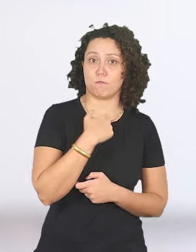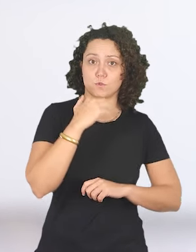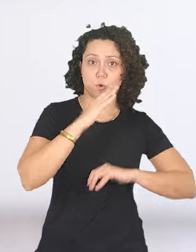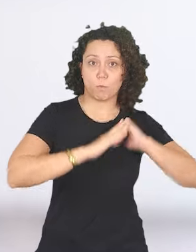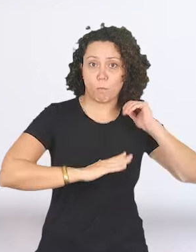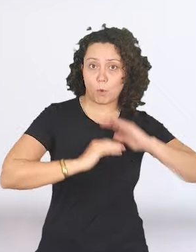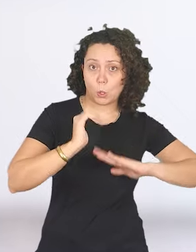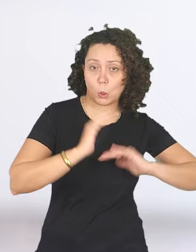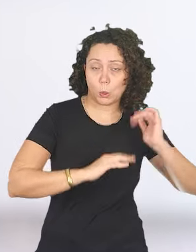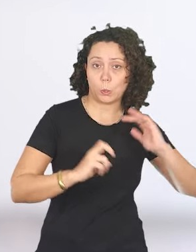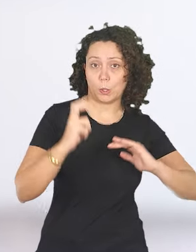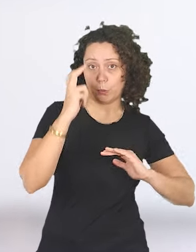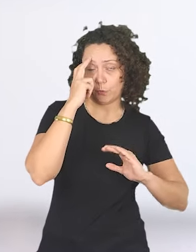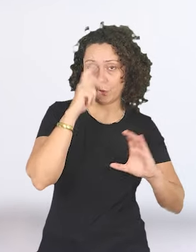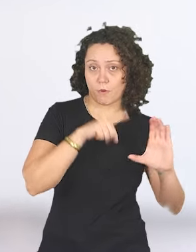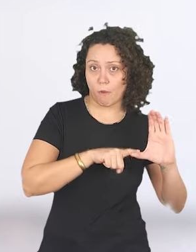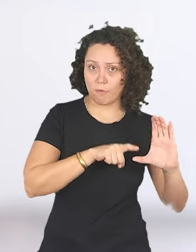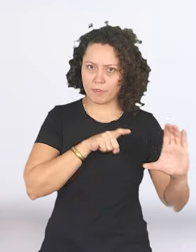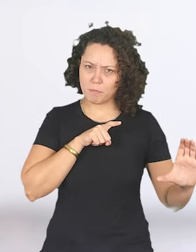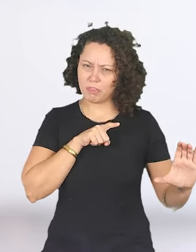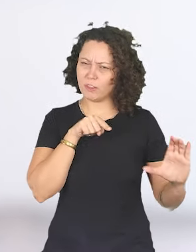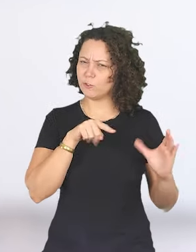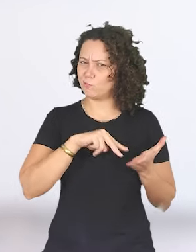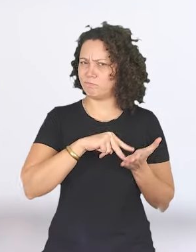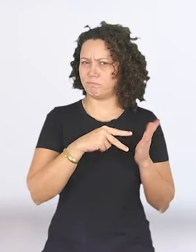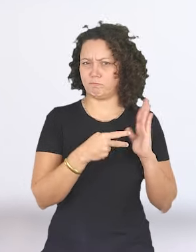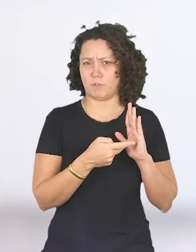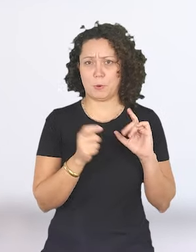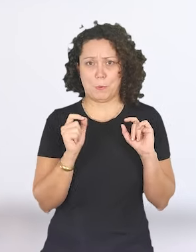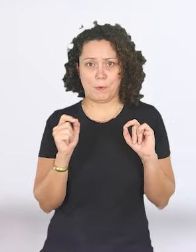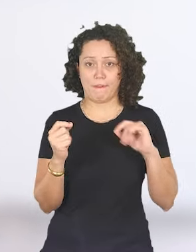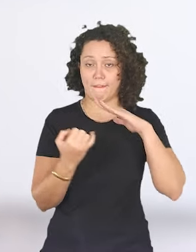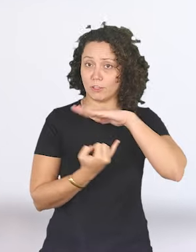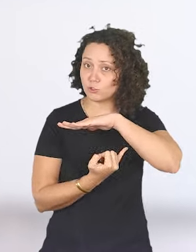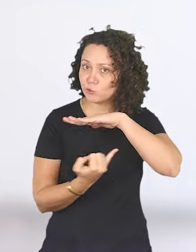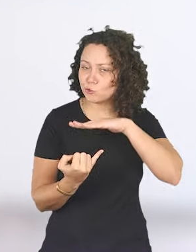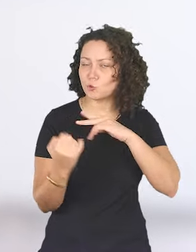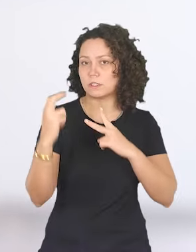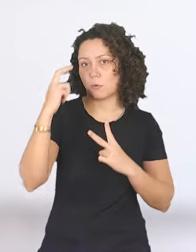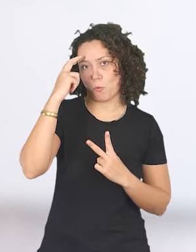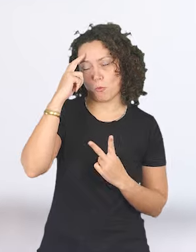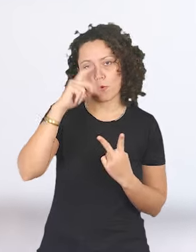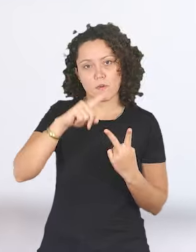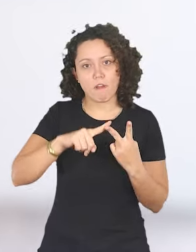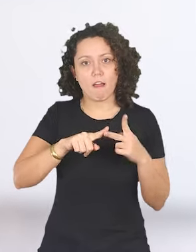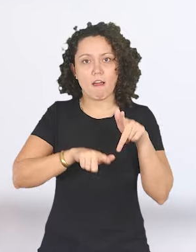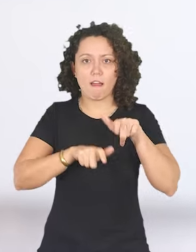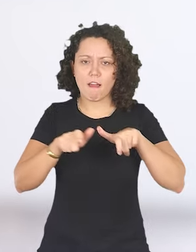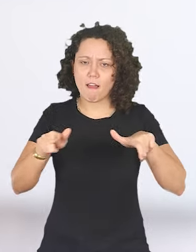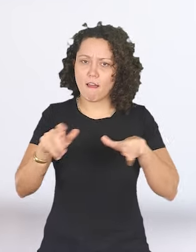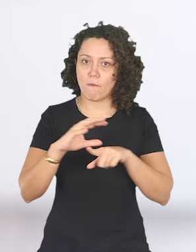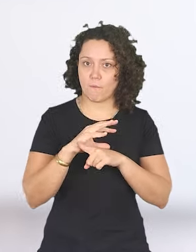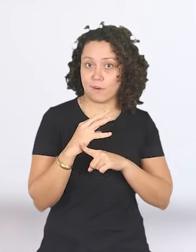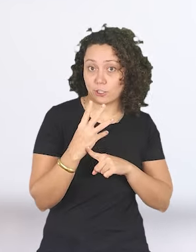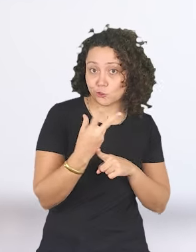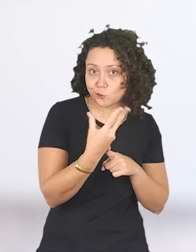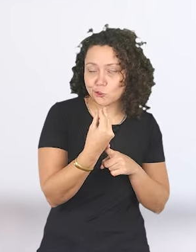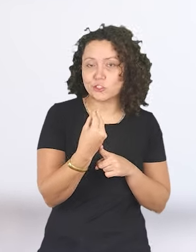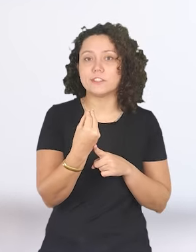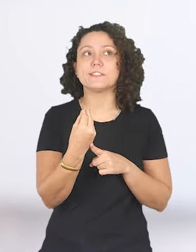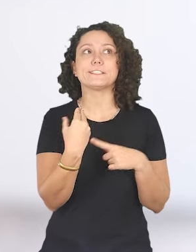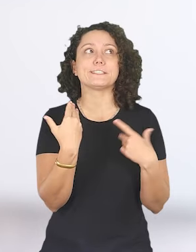significa que eu presto serviços de produção para instituições culturais, para alguns